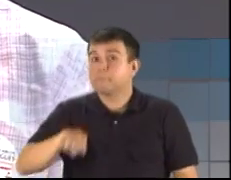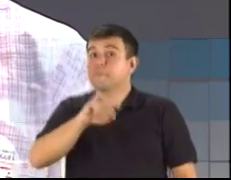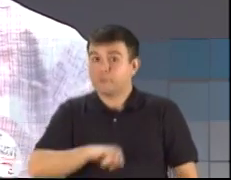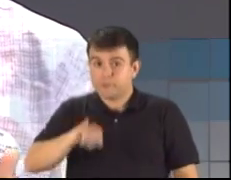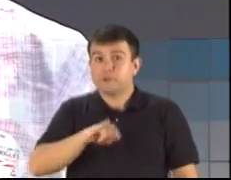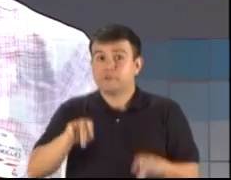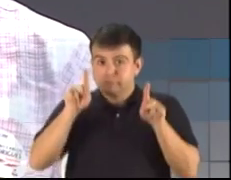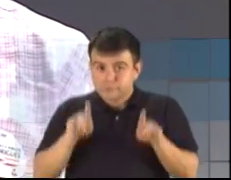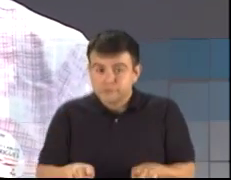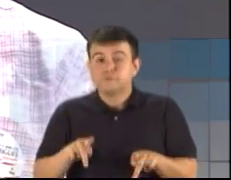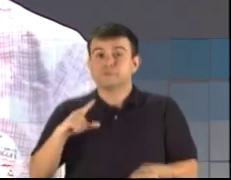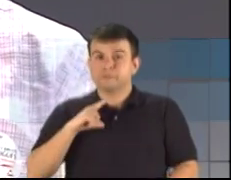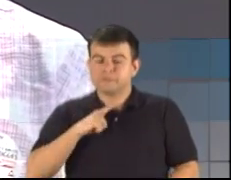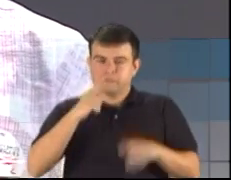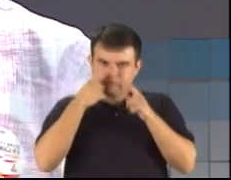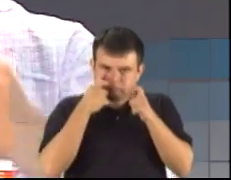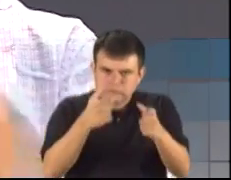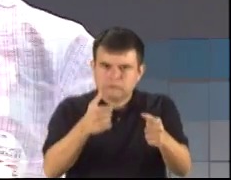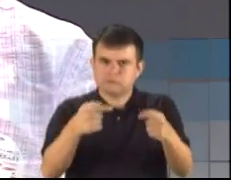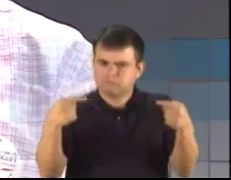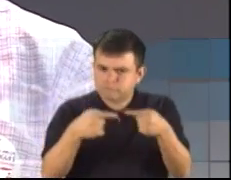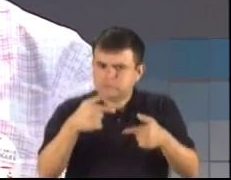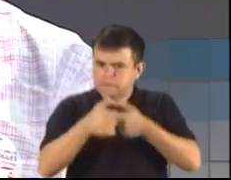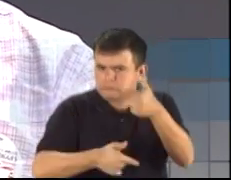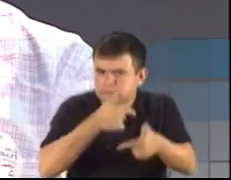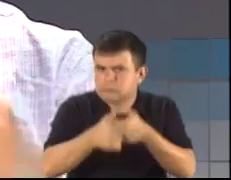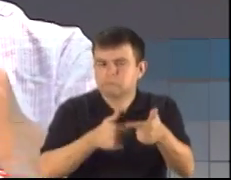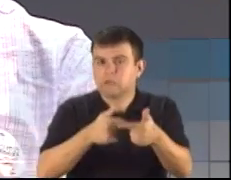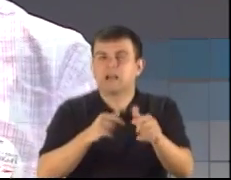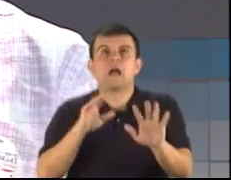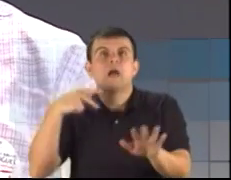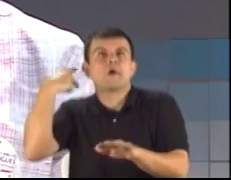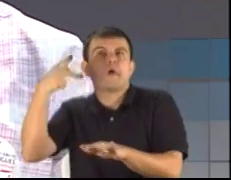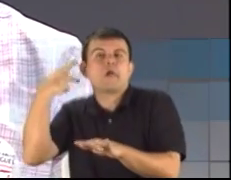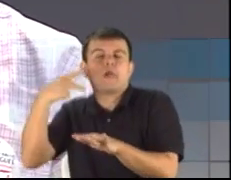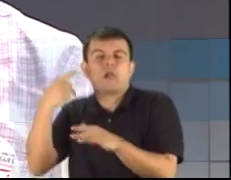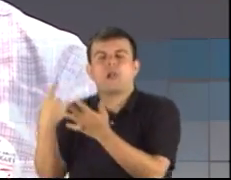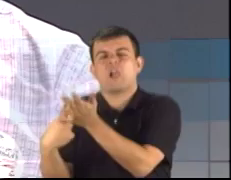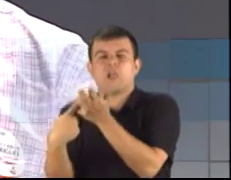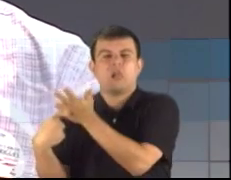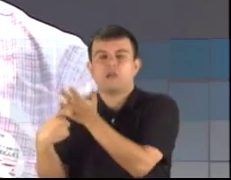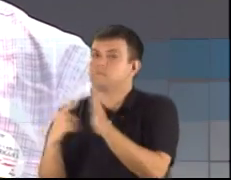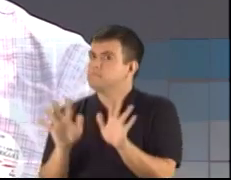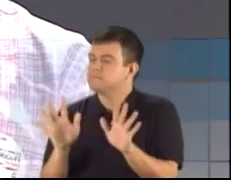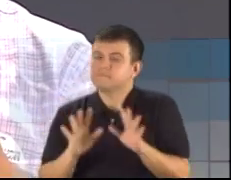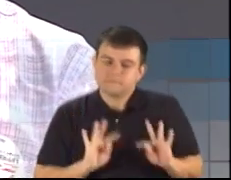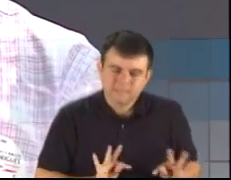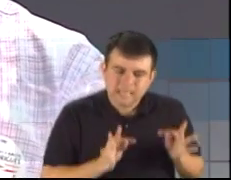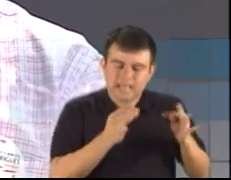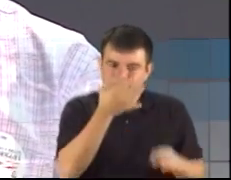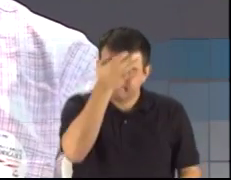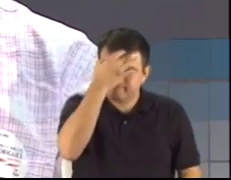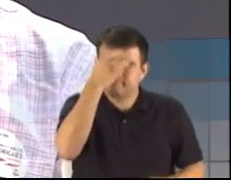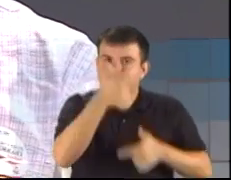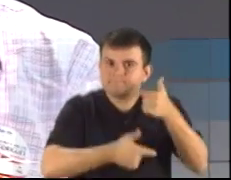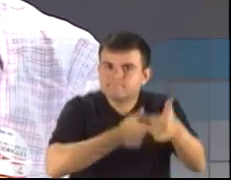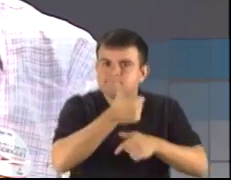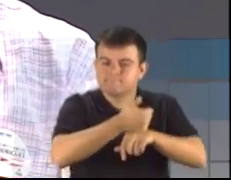interesse de fazer um governo, não político, mas um governo técnico, onde realmente a gente não precise